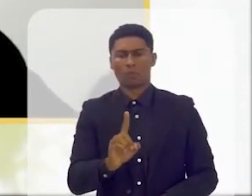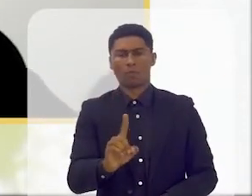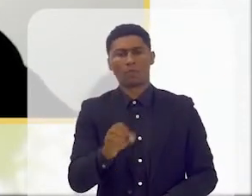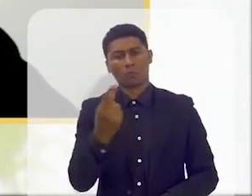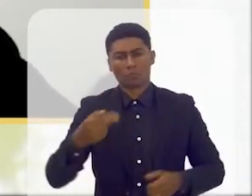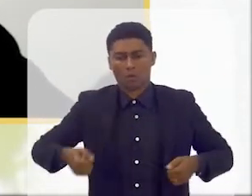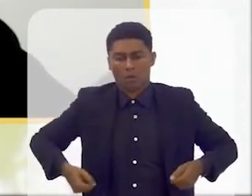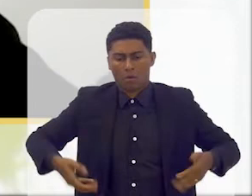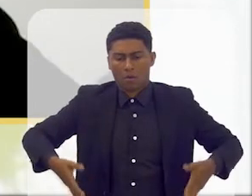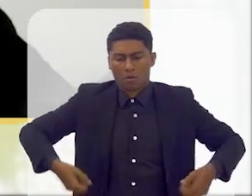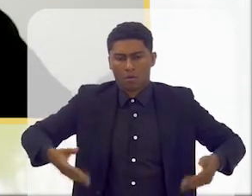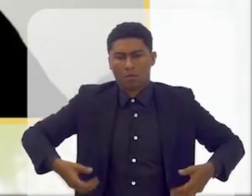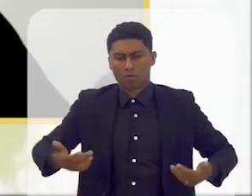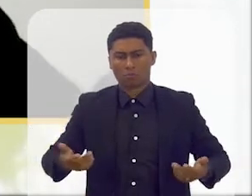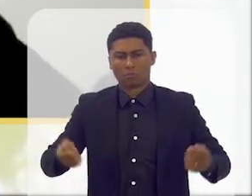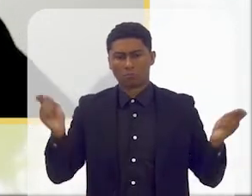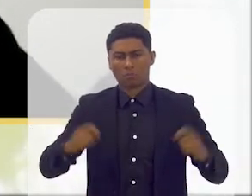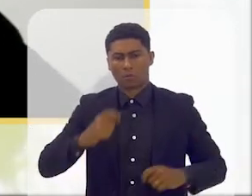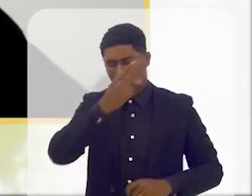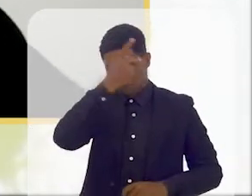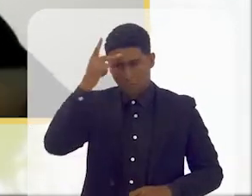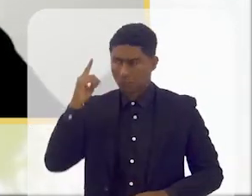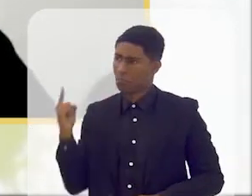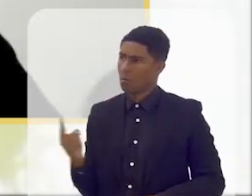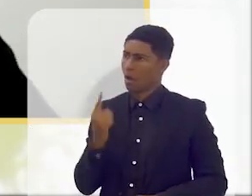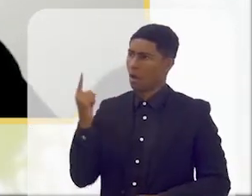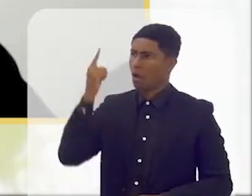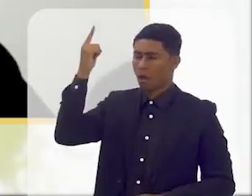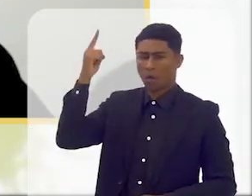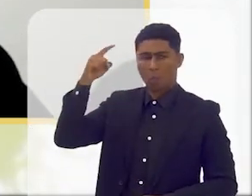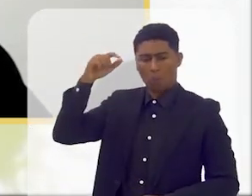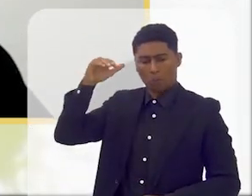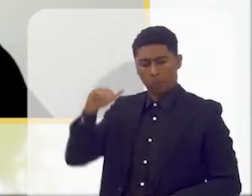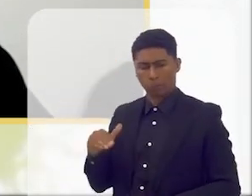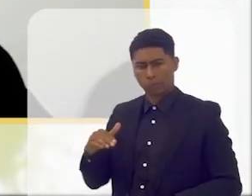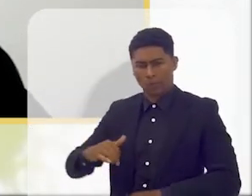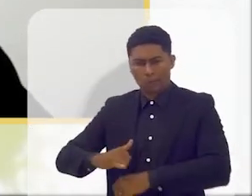cadeira de rodas, permite que todos, um alto, um baixo, um gordo,